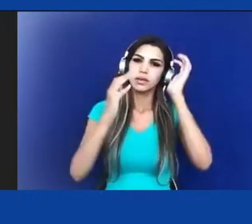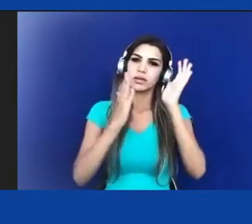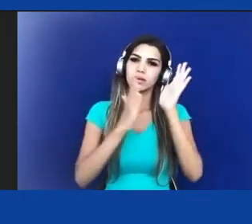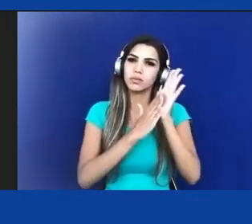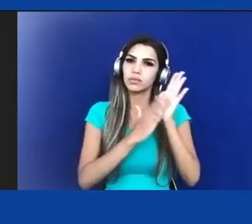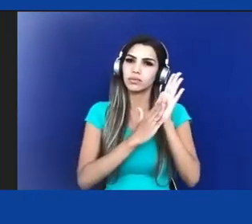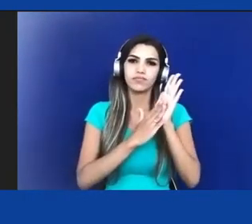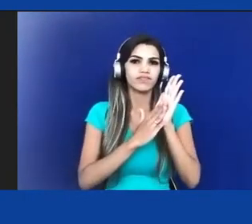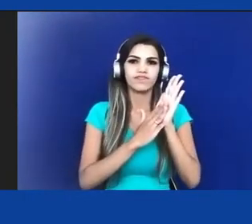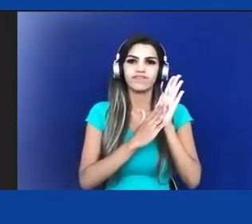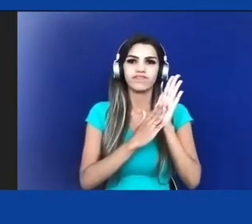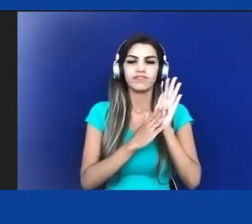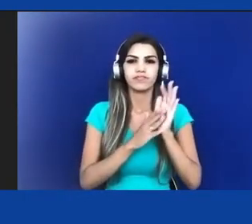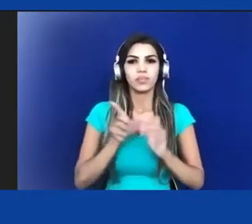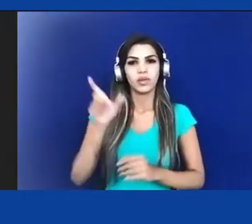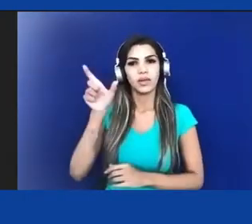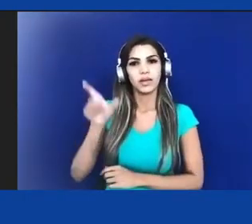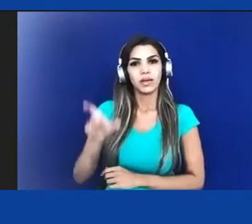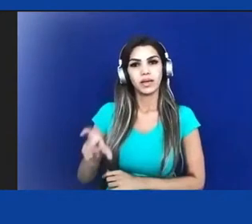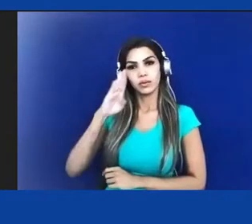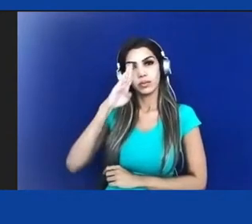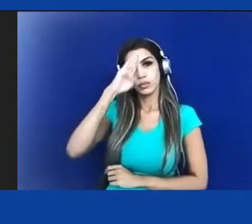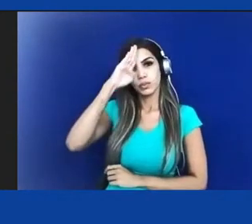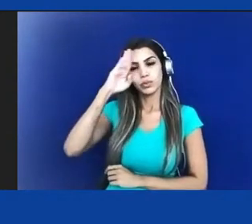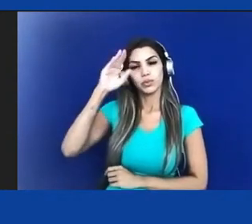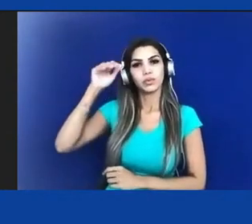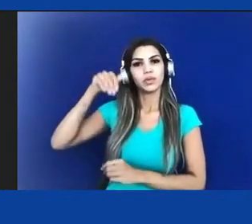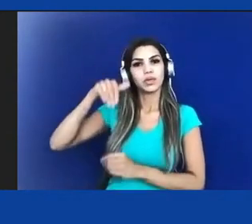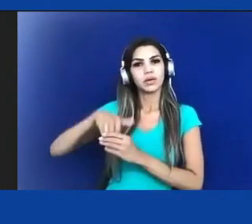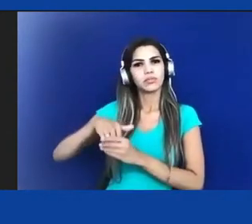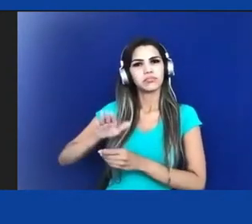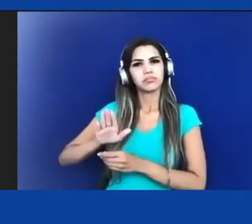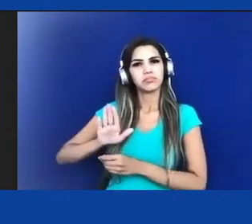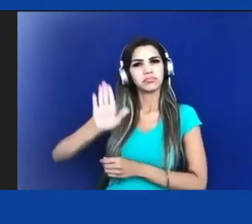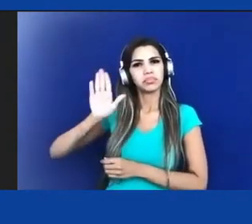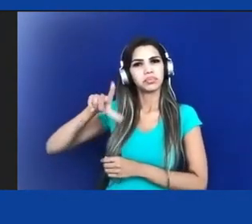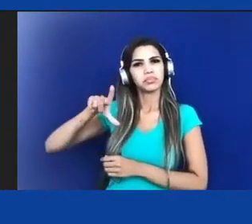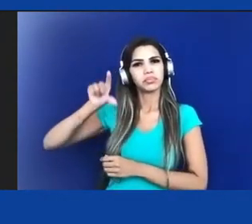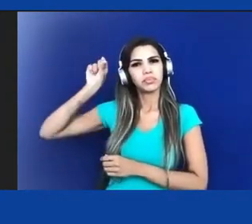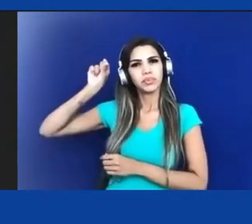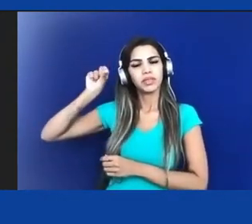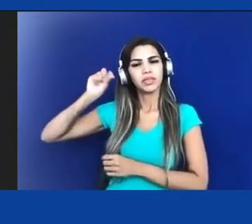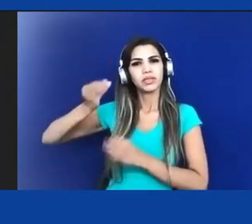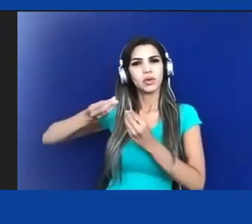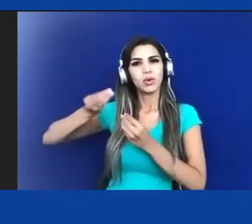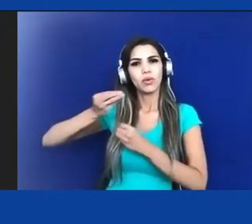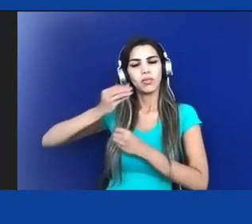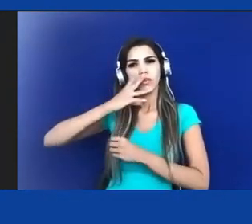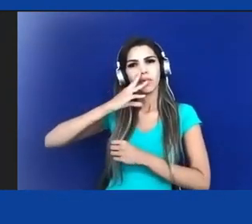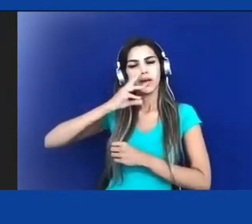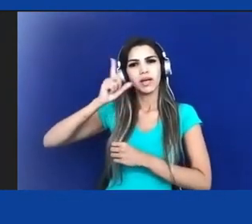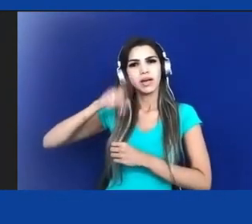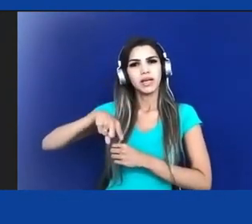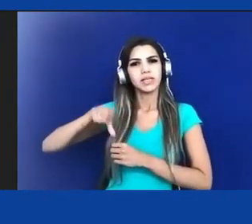que se elege contra alguém. Então, ele se elege em guerra contra um outro.